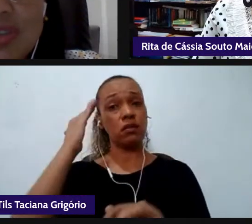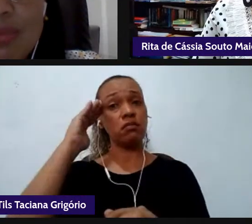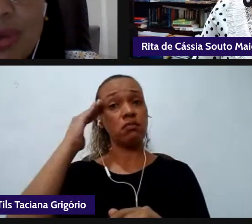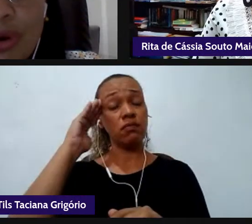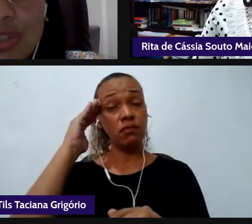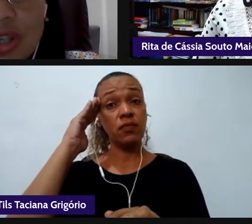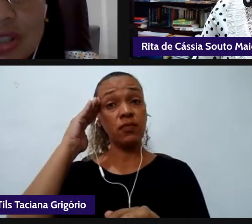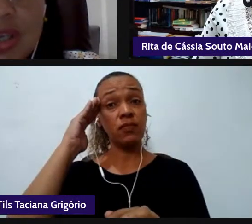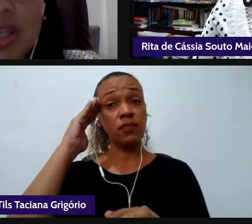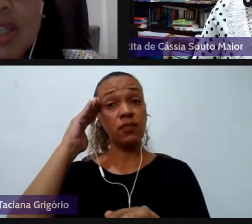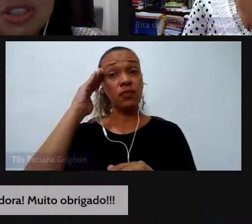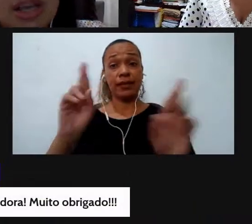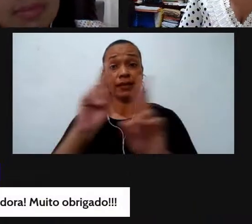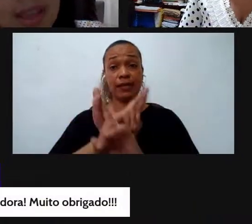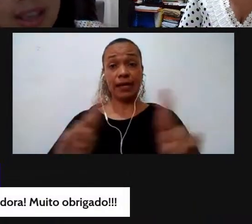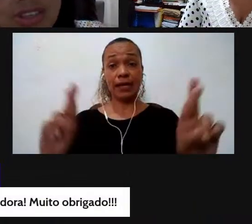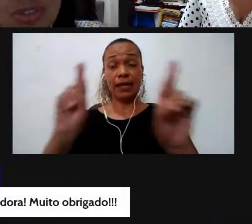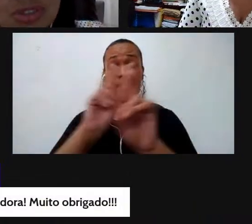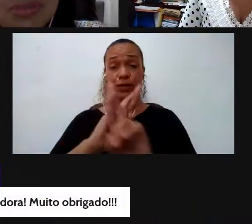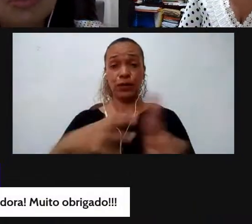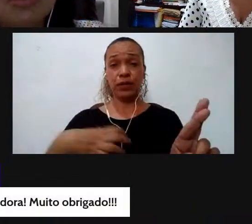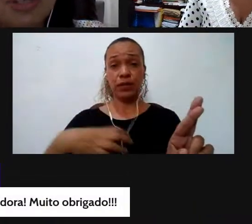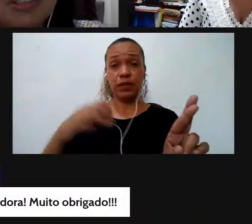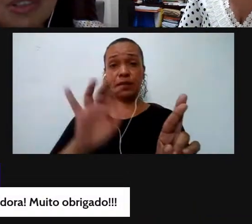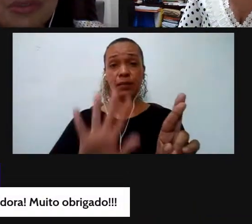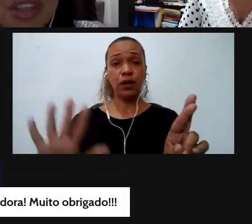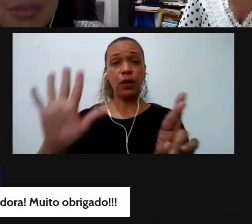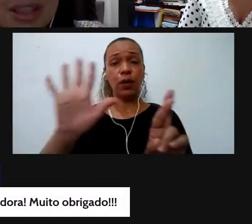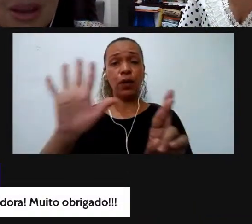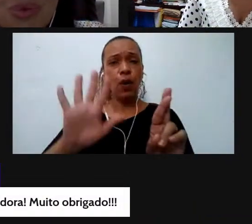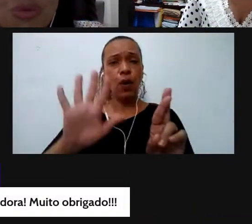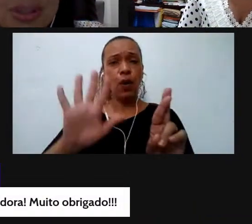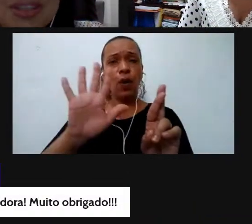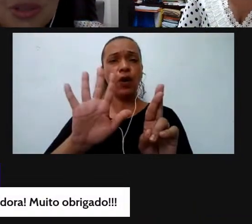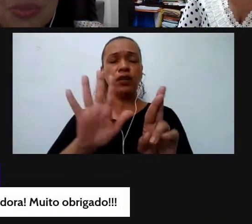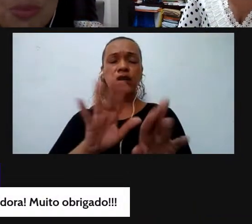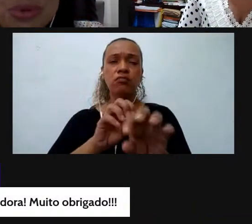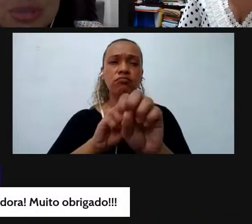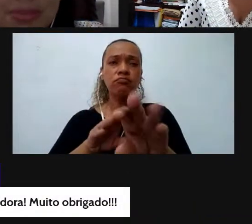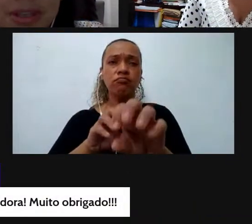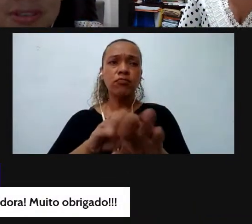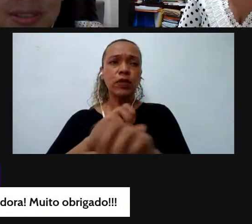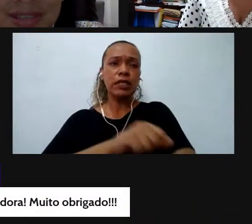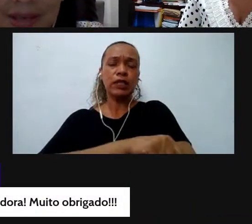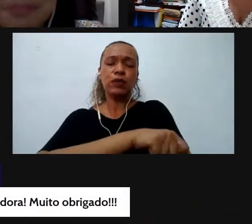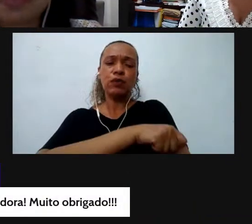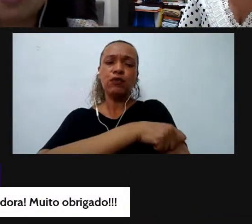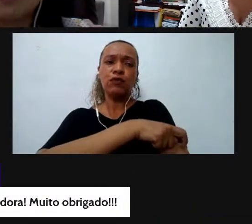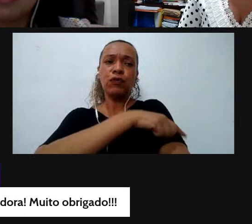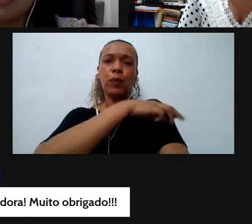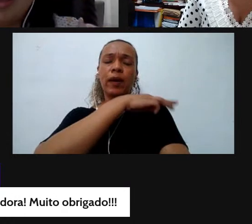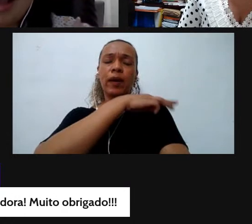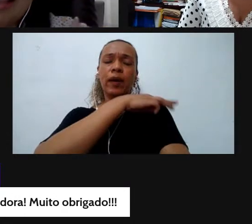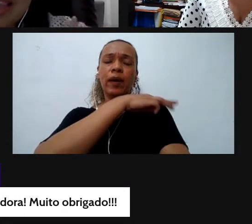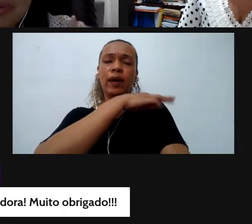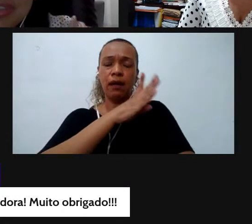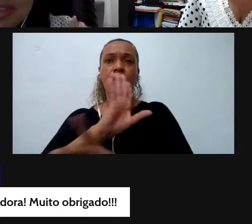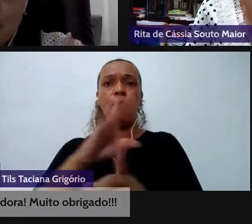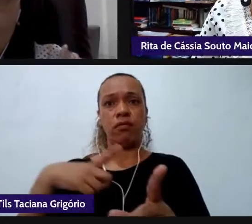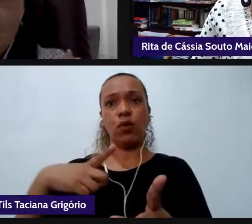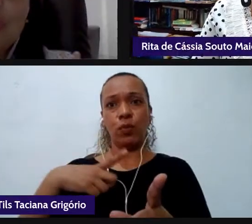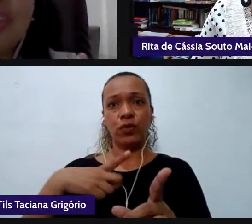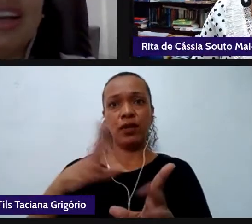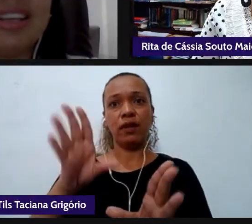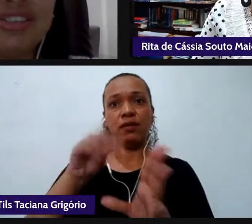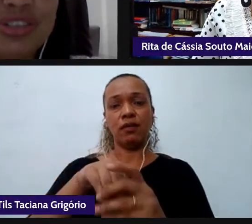relações semióticas já desde o ensino fundamental como está sendo proposto na BNCC até o